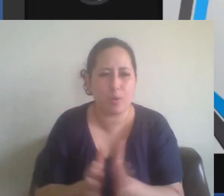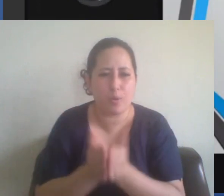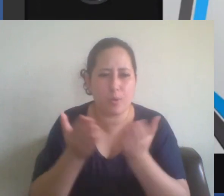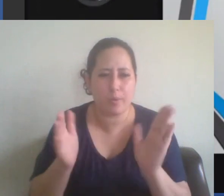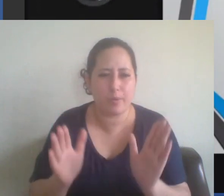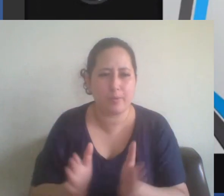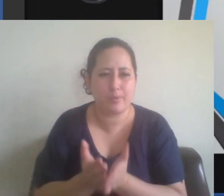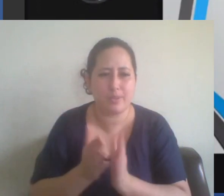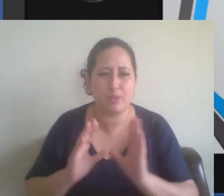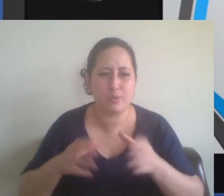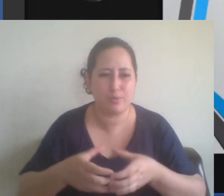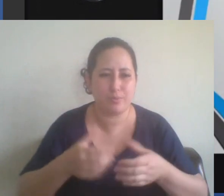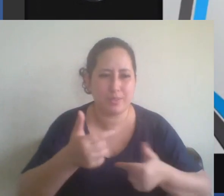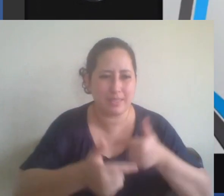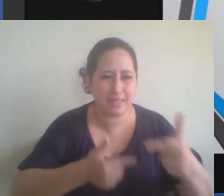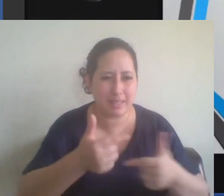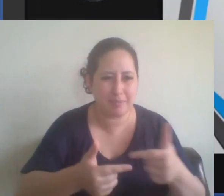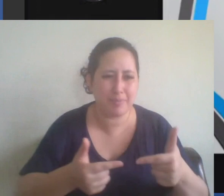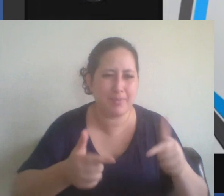trabalhadora.